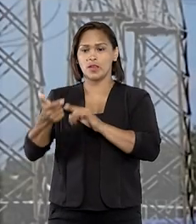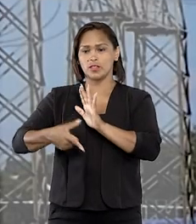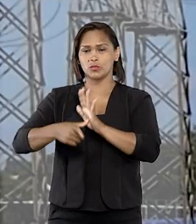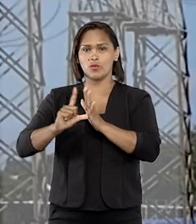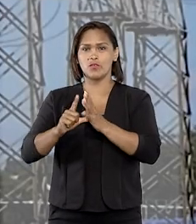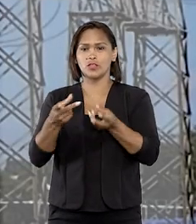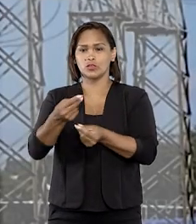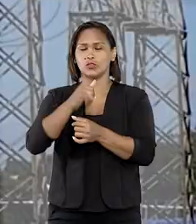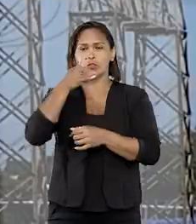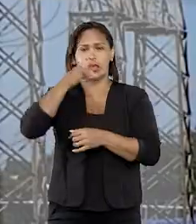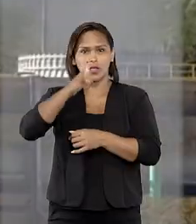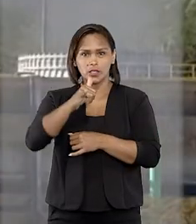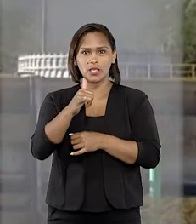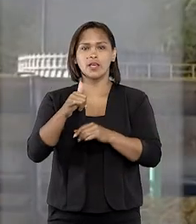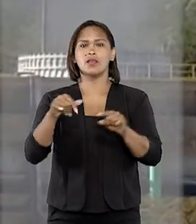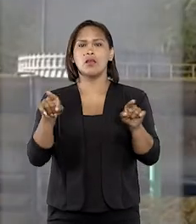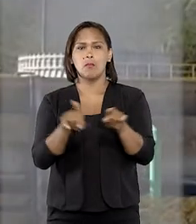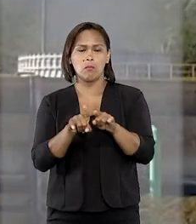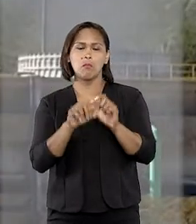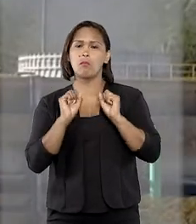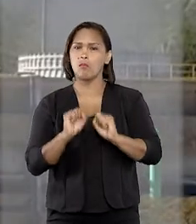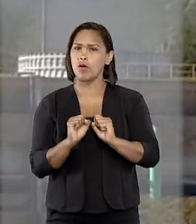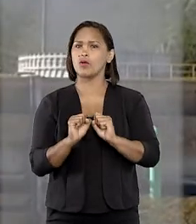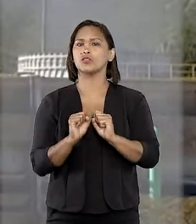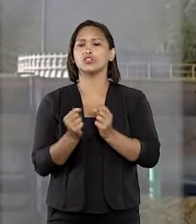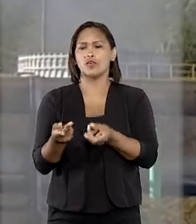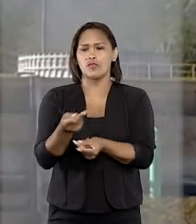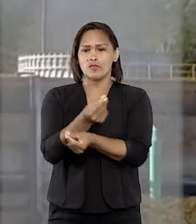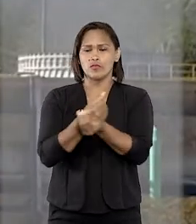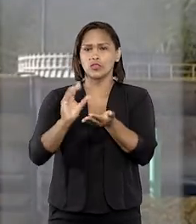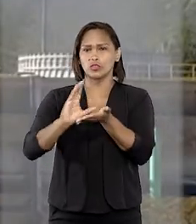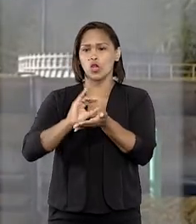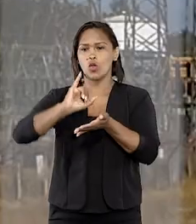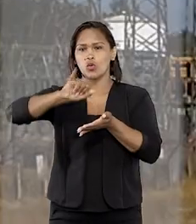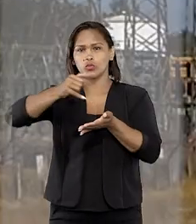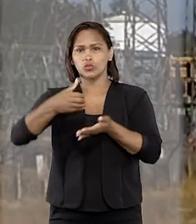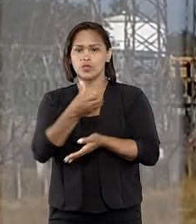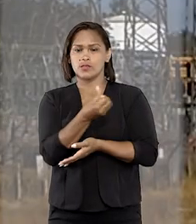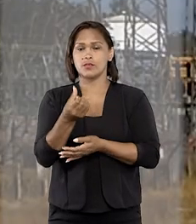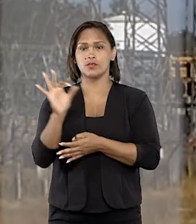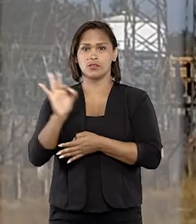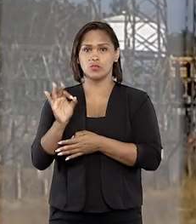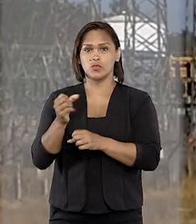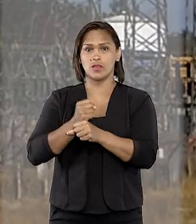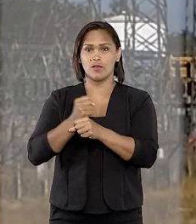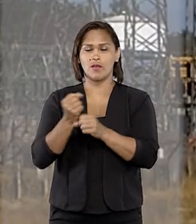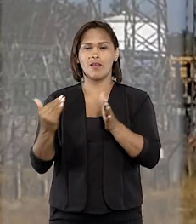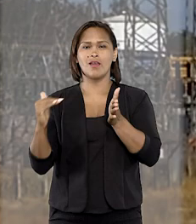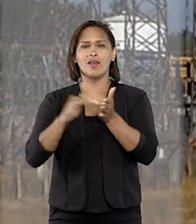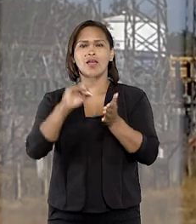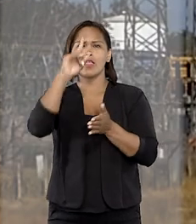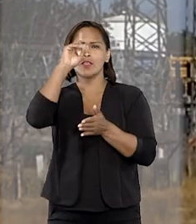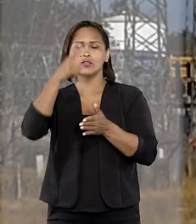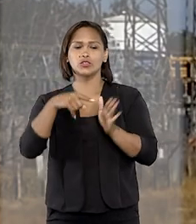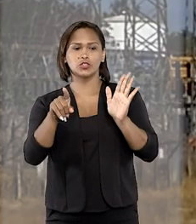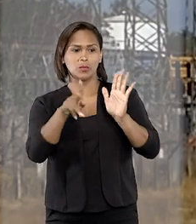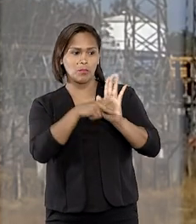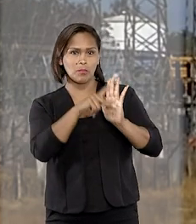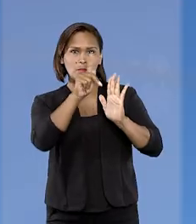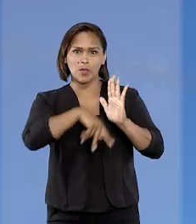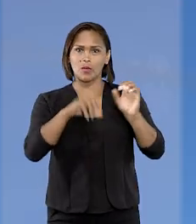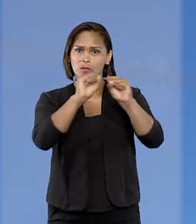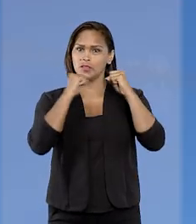compulsório sobre o consumo de energia elétrica, podem ser remunerados com juros de 6% ao ano até a data da